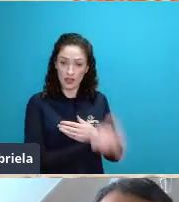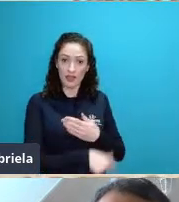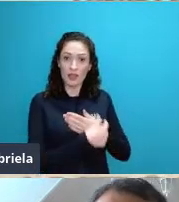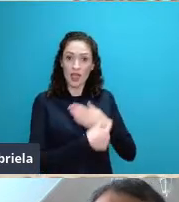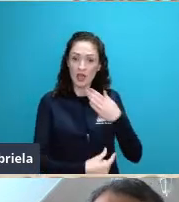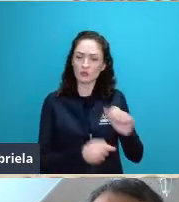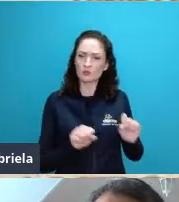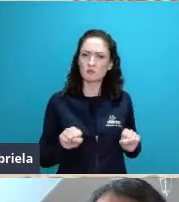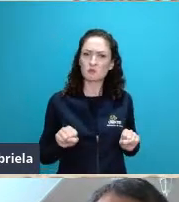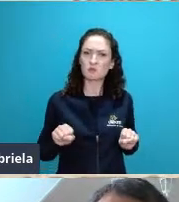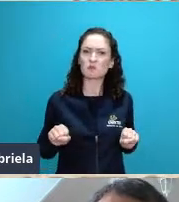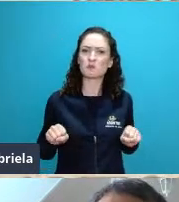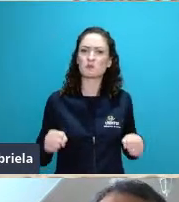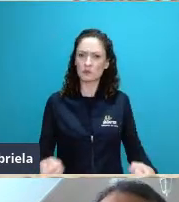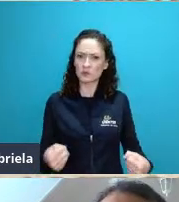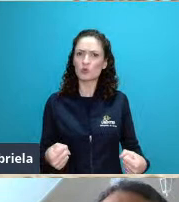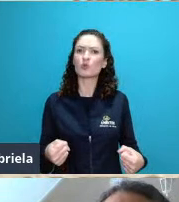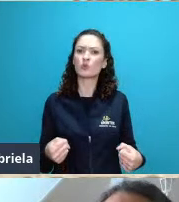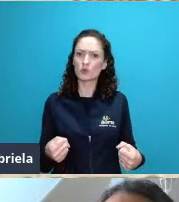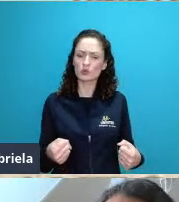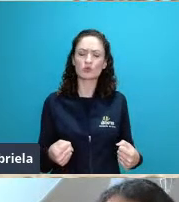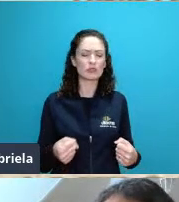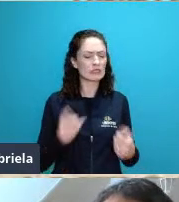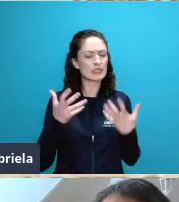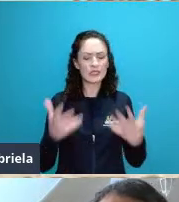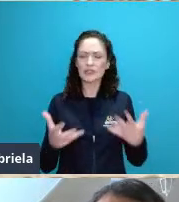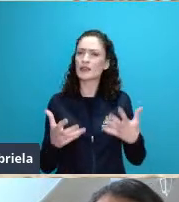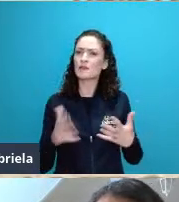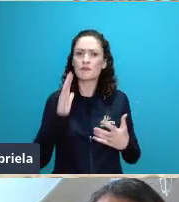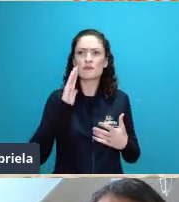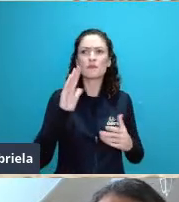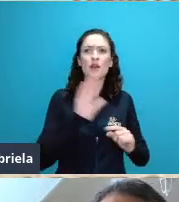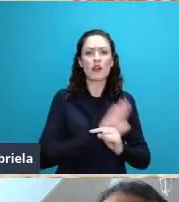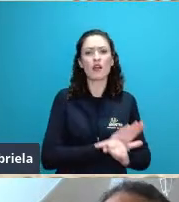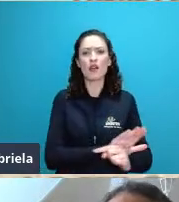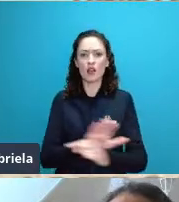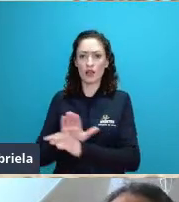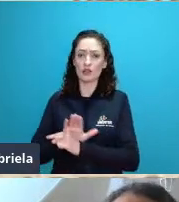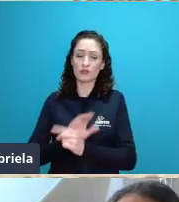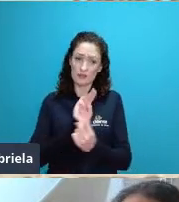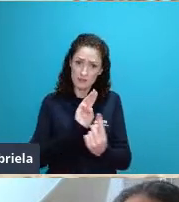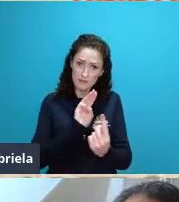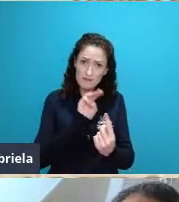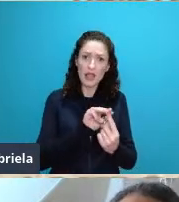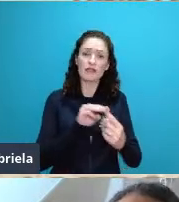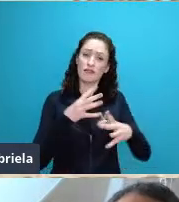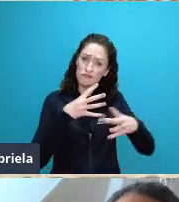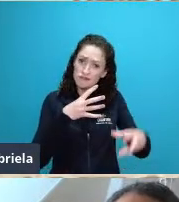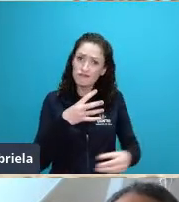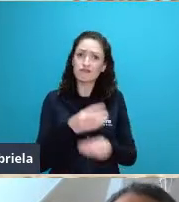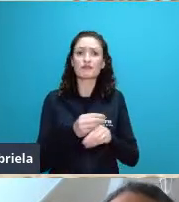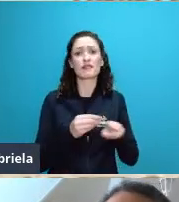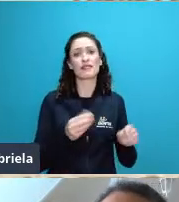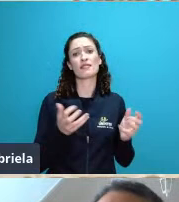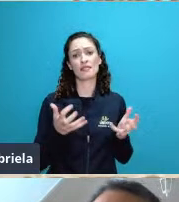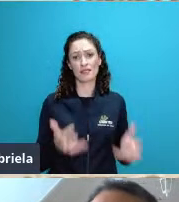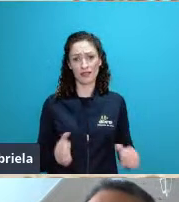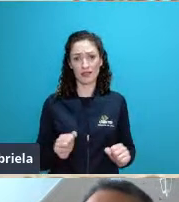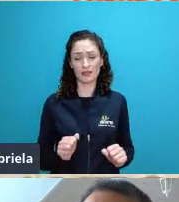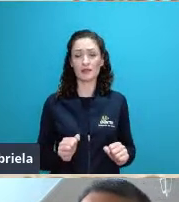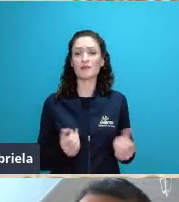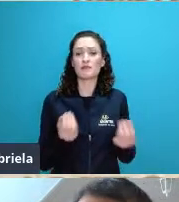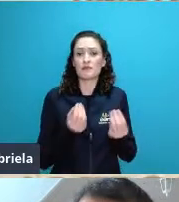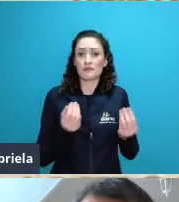empenhou fortemente na implementação dessas metas tentando então trazer maior